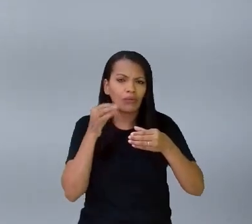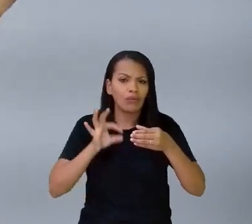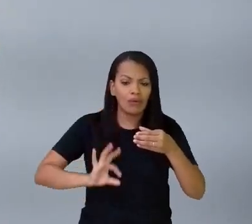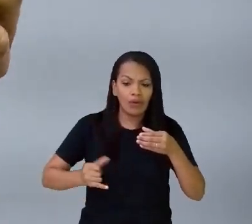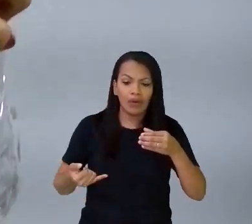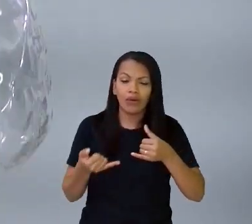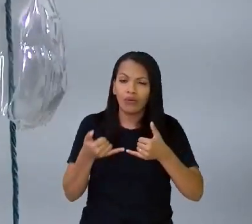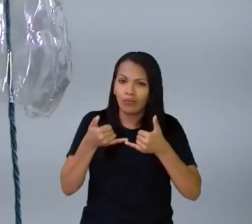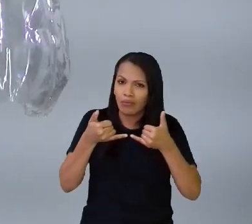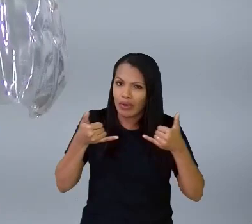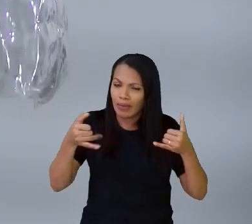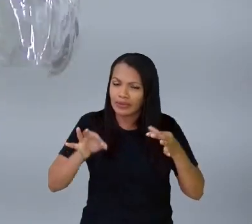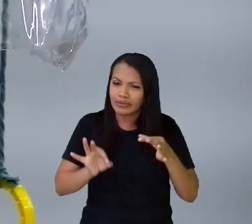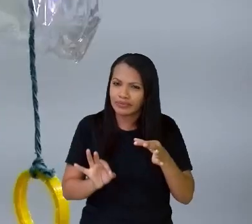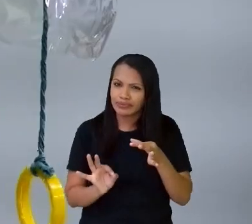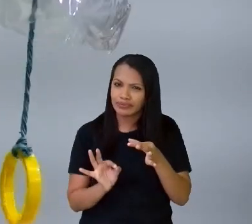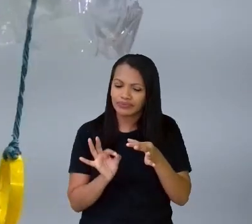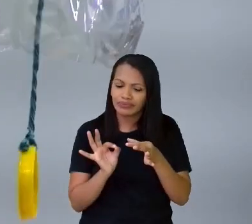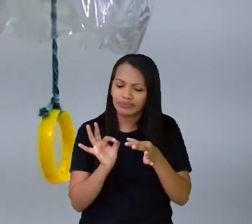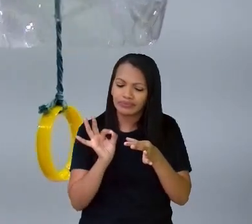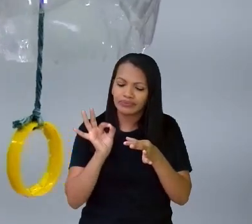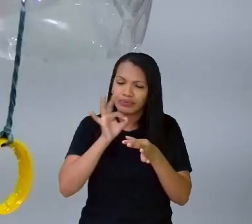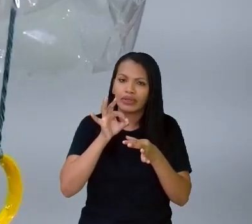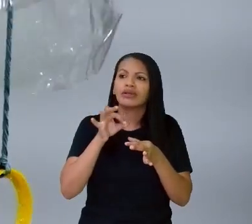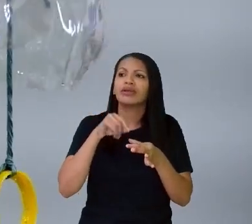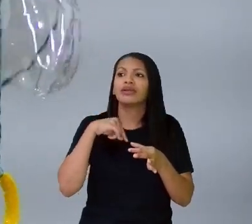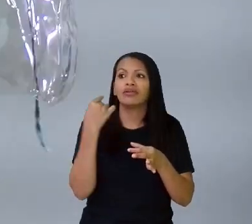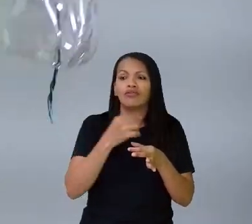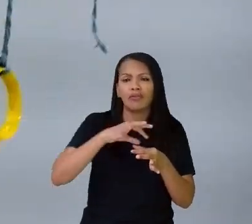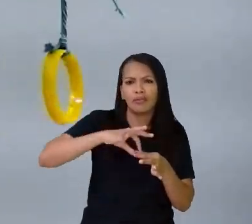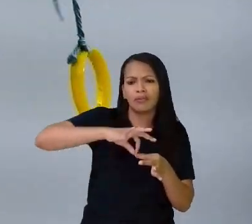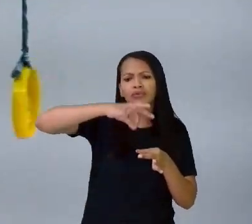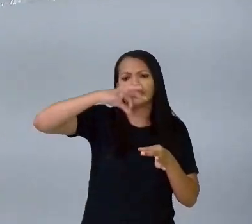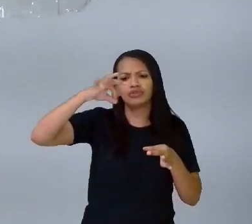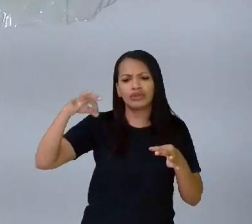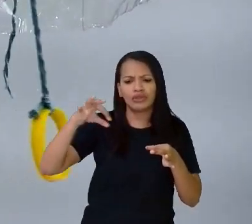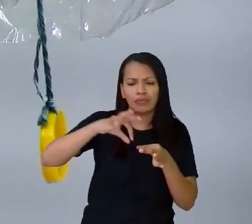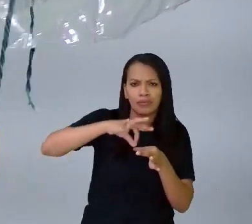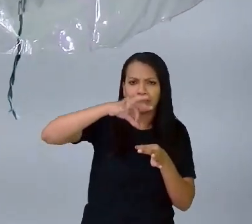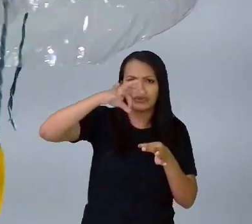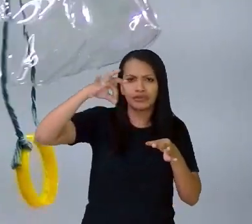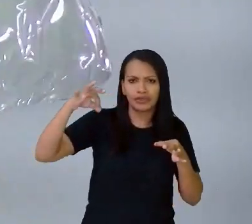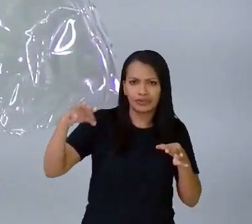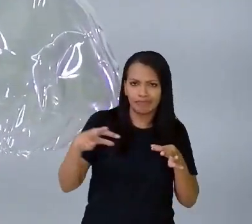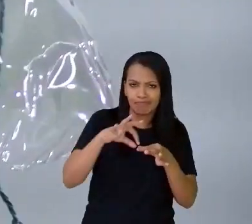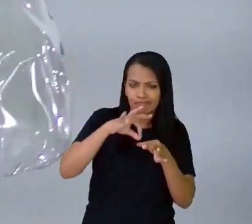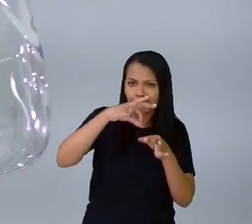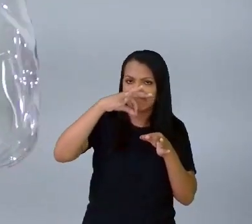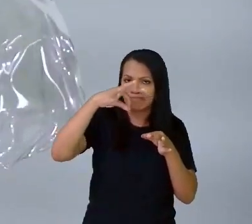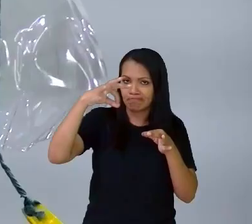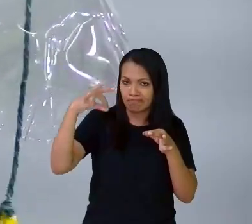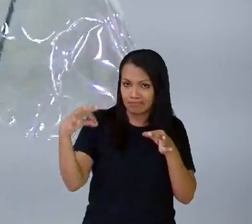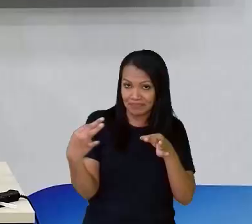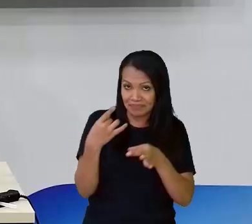E aqui A gente vai puxando E faz uma amarração Aqui Tá certo?